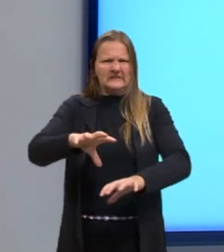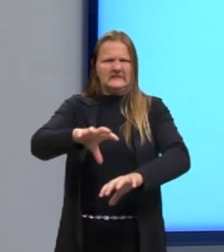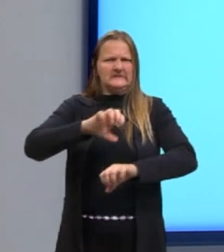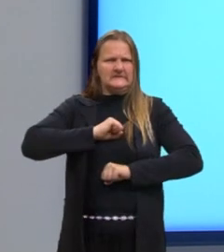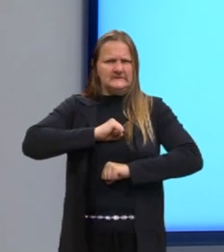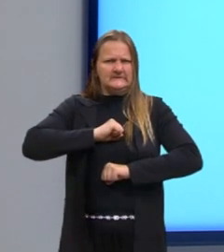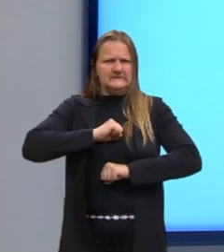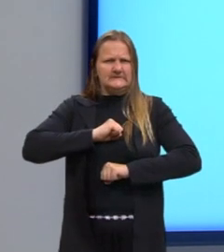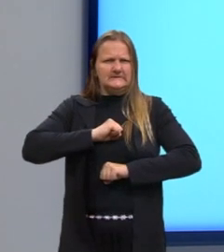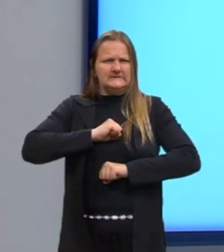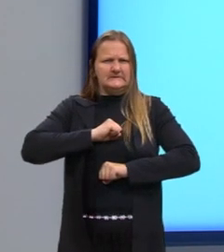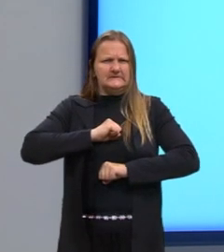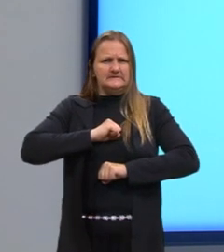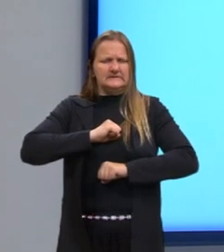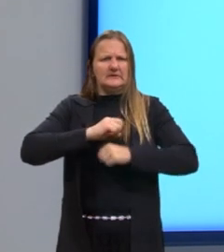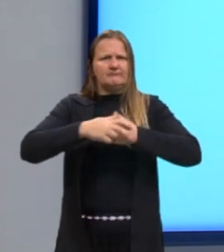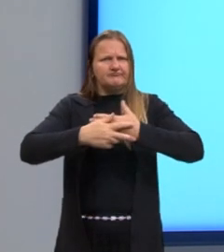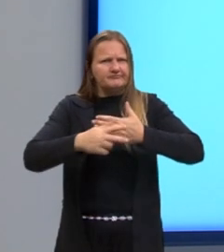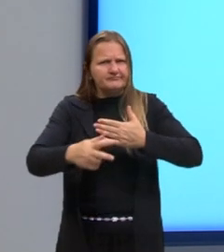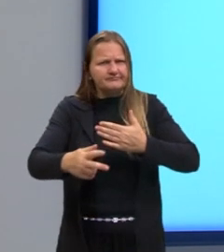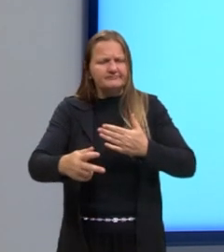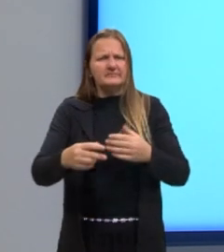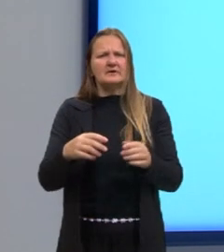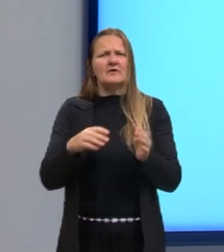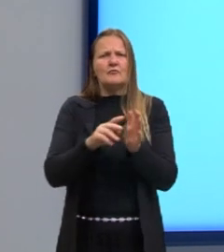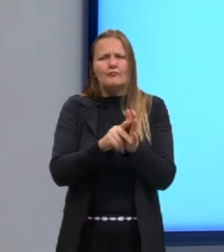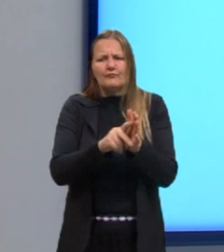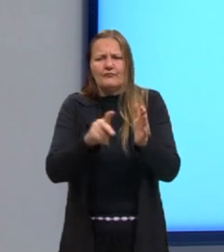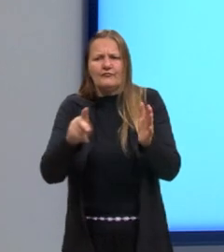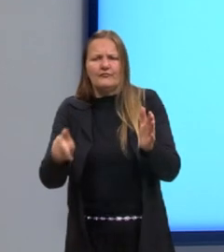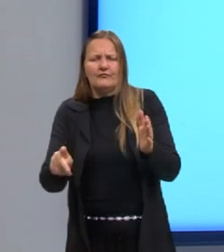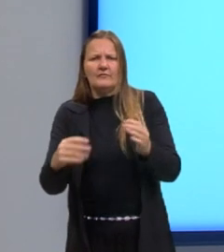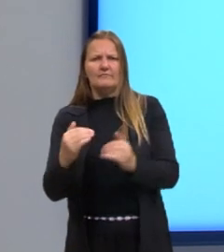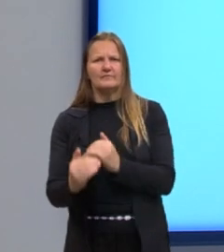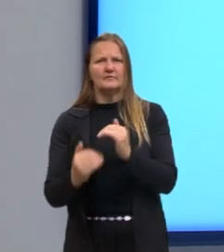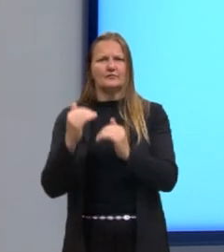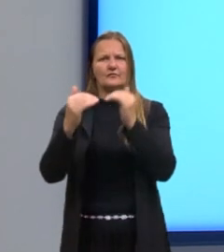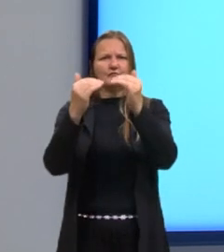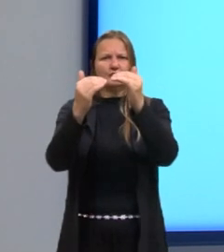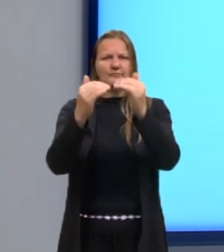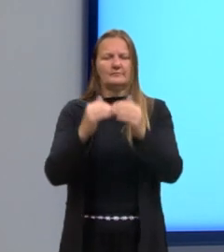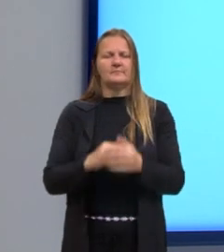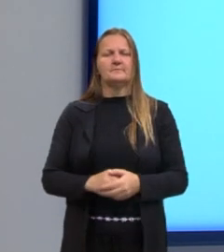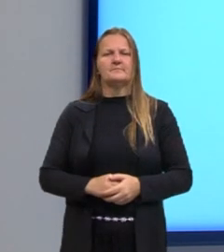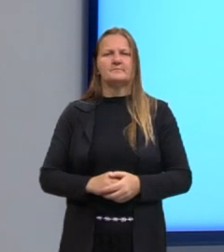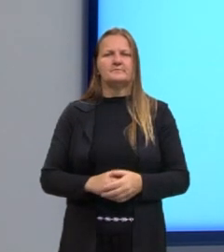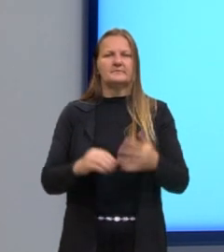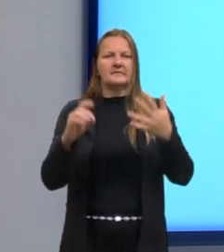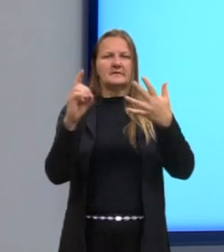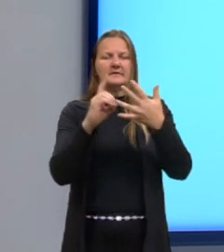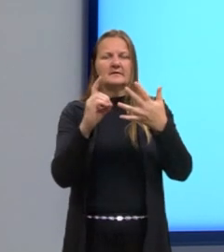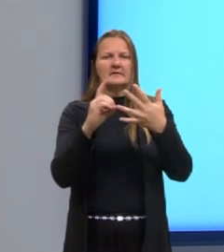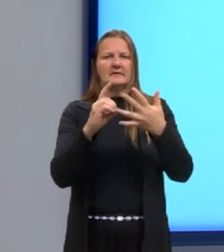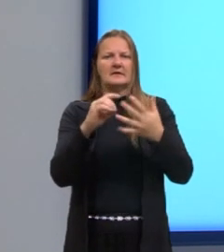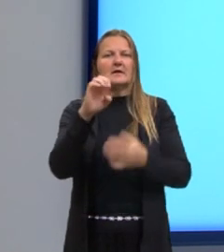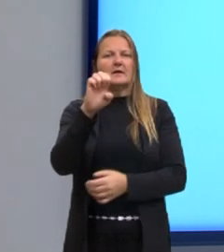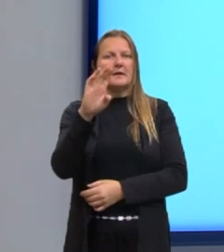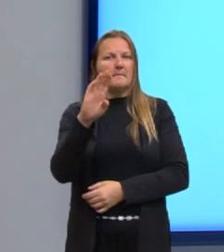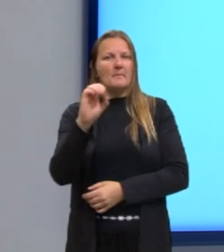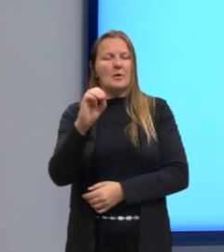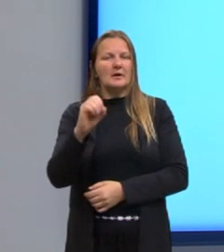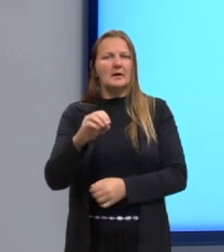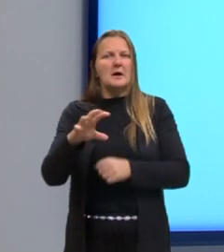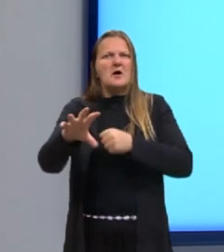hospedeiros, estabelecida ao longo de sua evolução? Letra D, ebola cujos